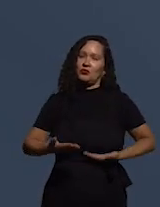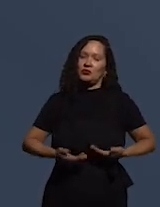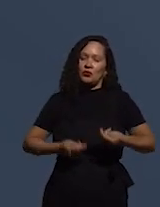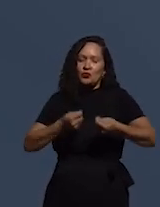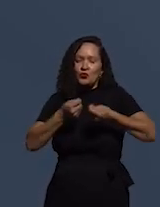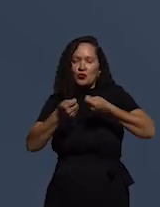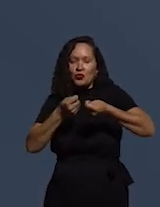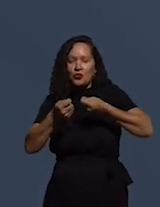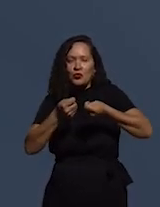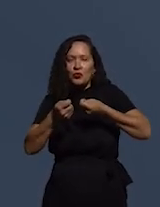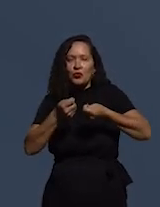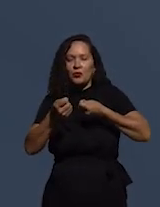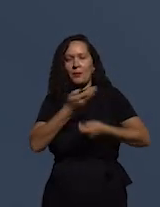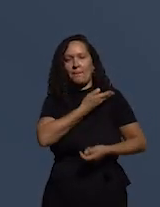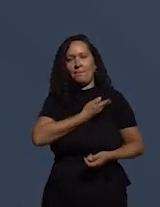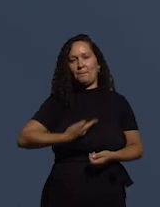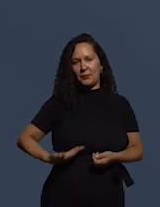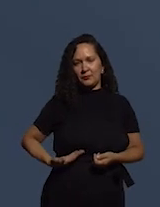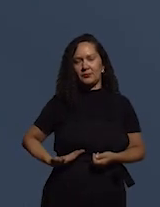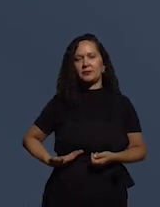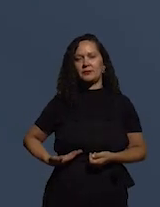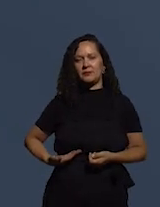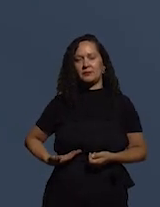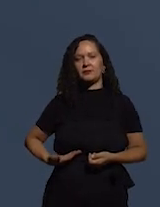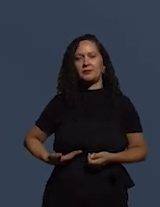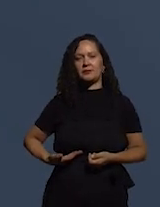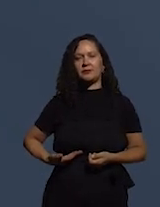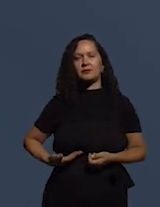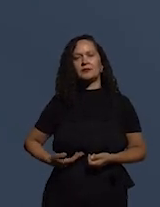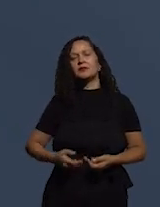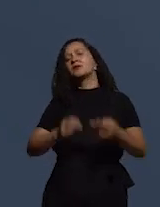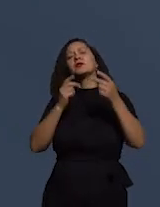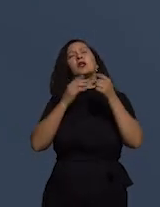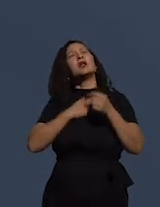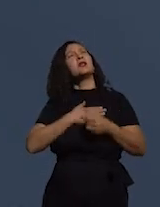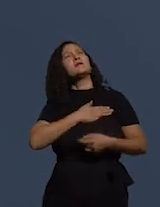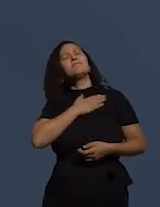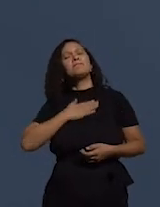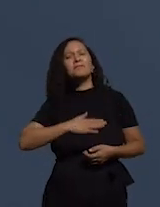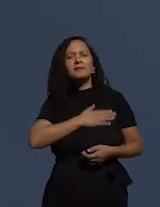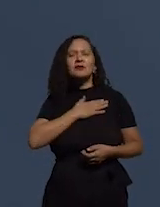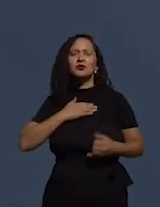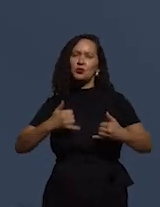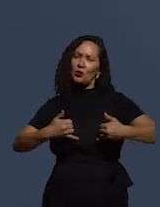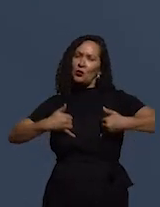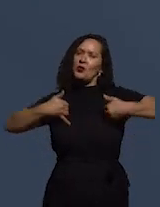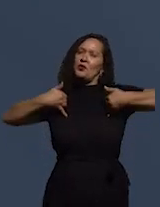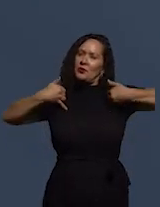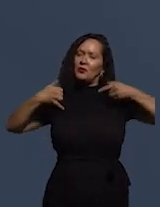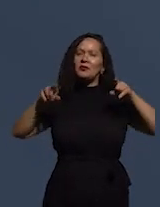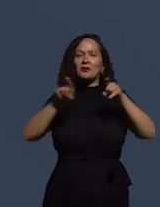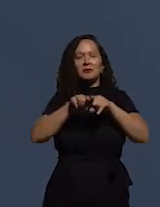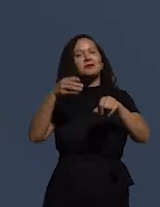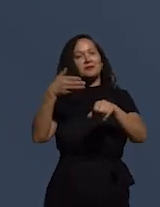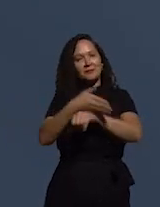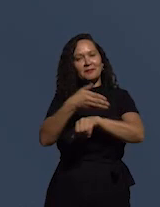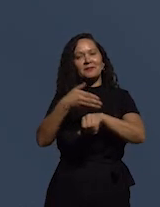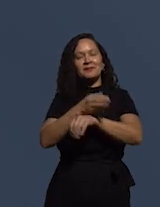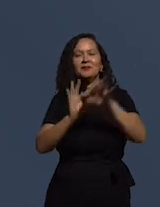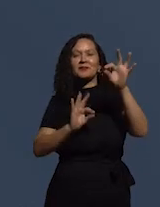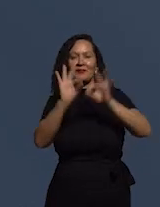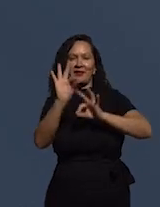Interno Público, é com muito orgulho que a gente participa da